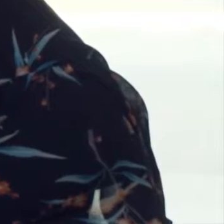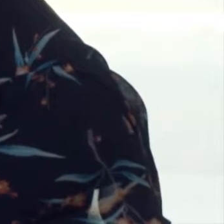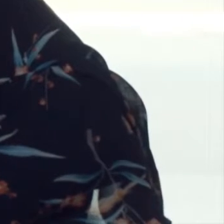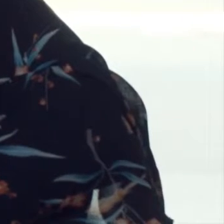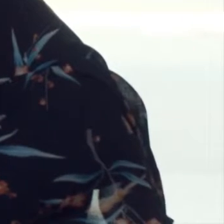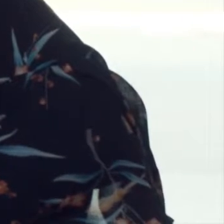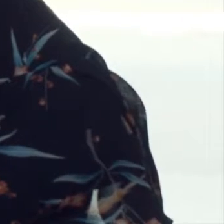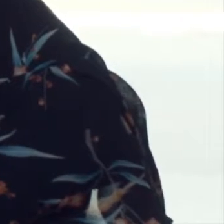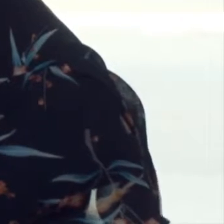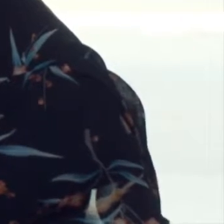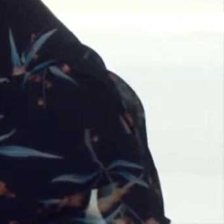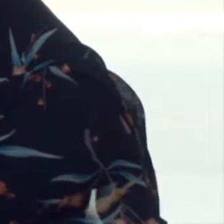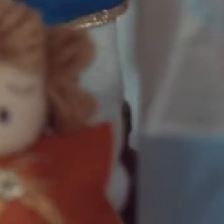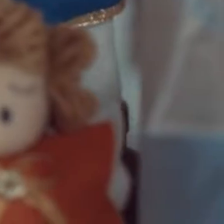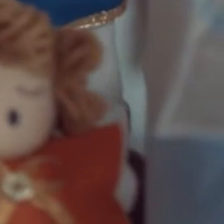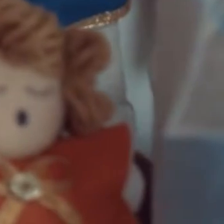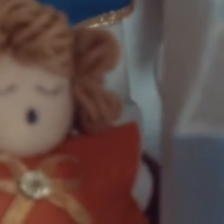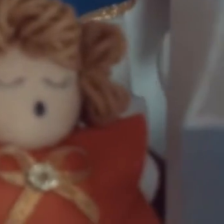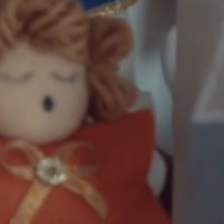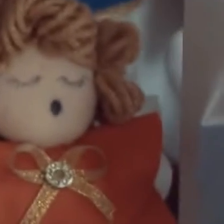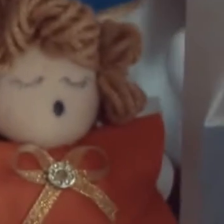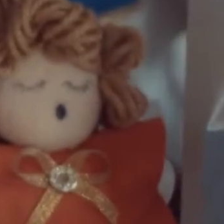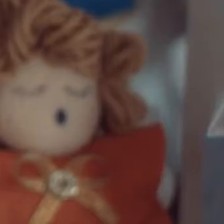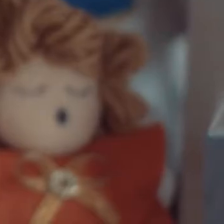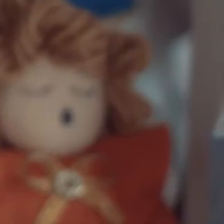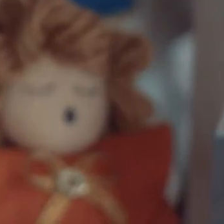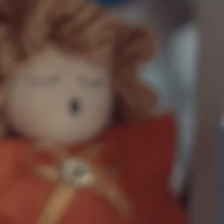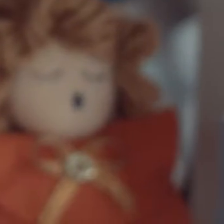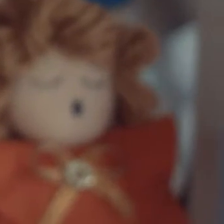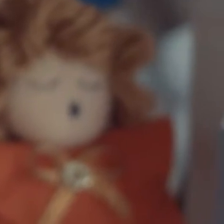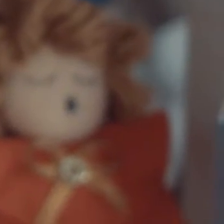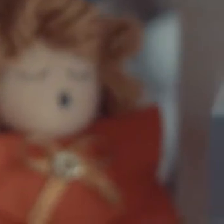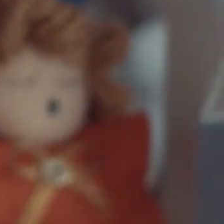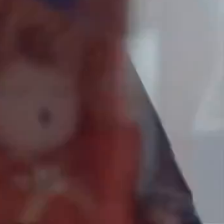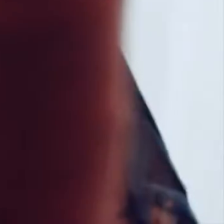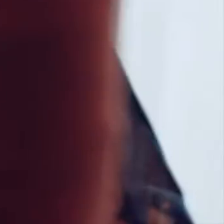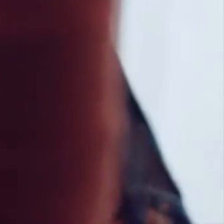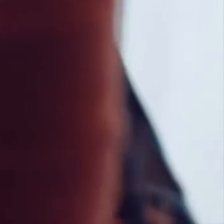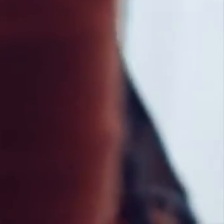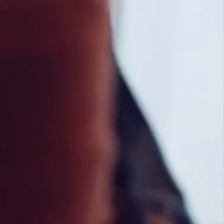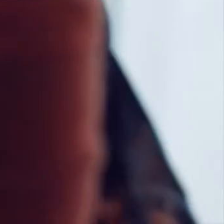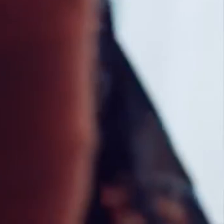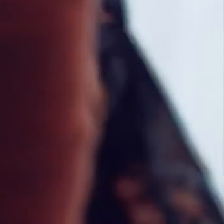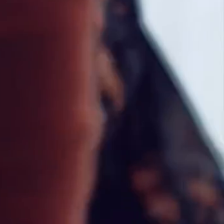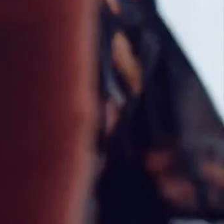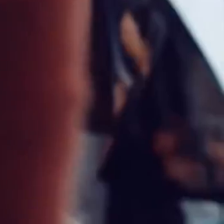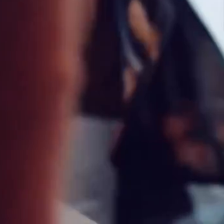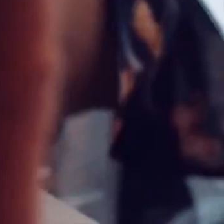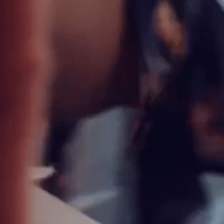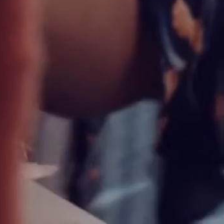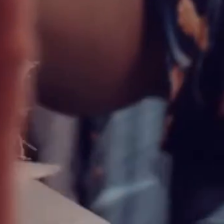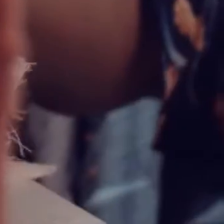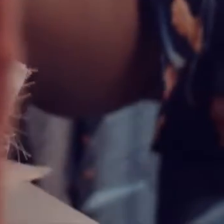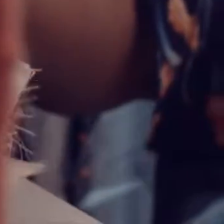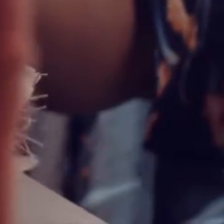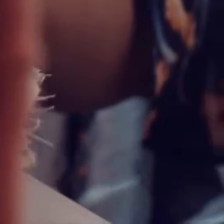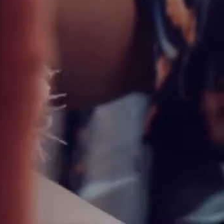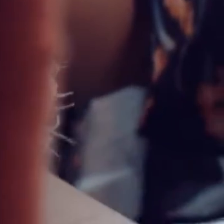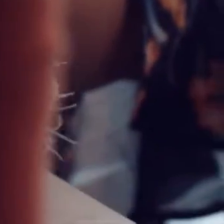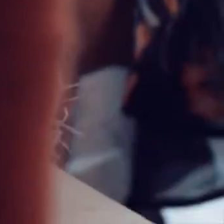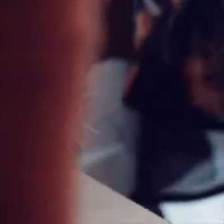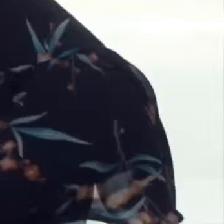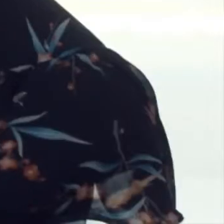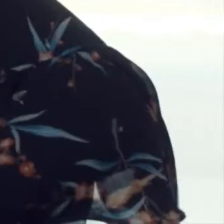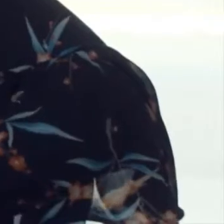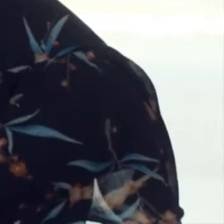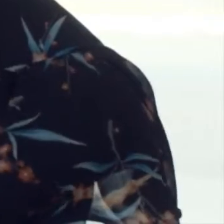bonequinha que eu vi de uma senhora aqui mesmo no bairro. Fiquei encantada com a boneca dela e pedi que ela me ensinasse. Não sabia de jeito nenhum